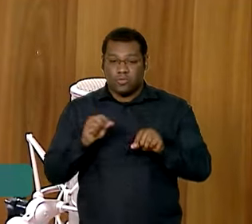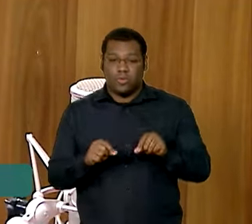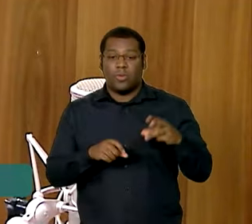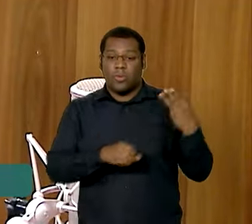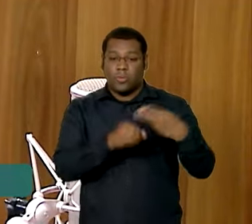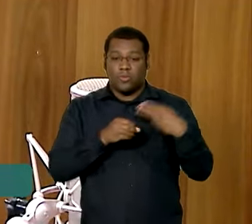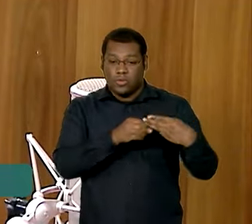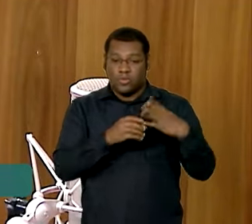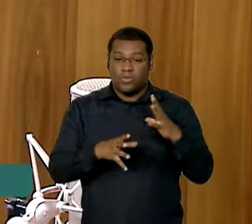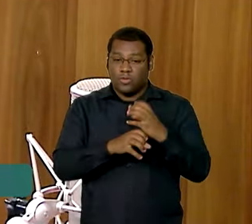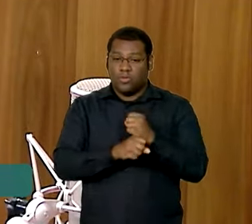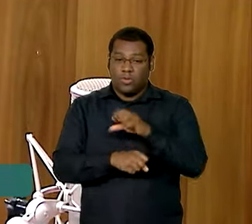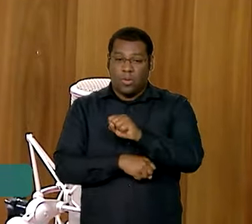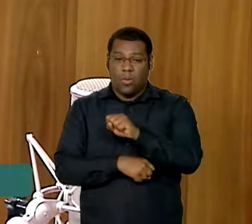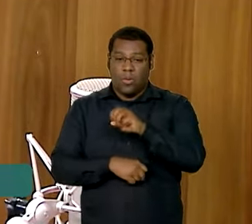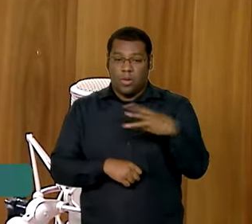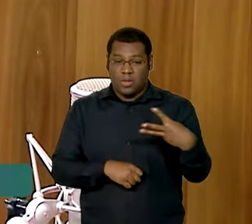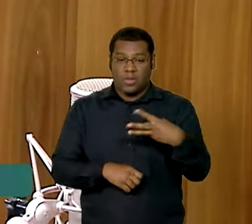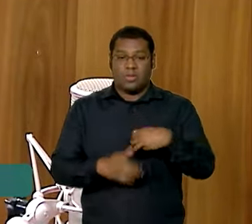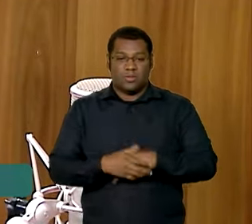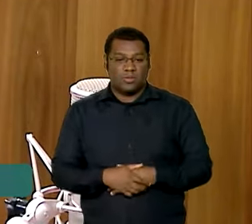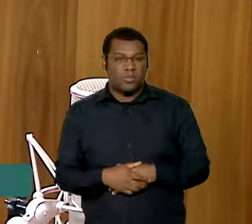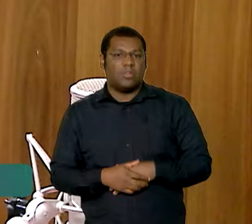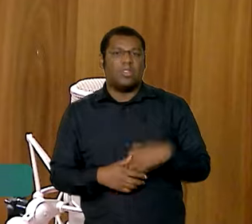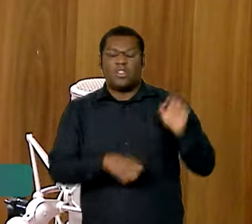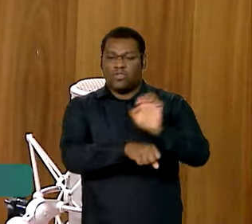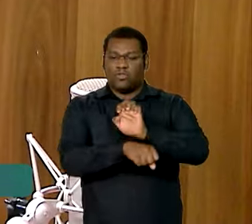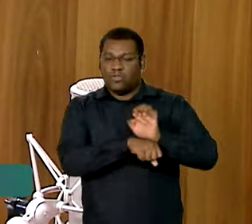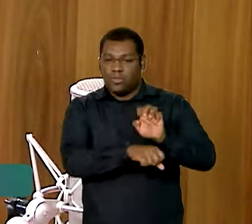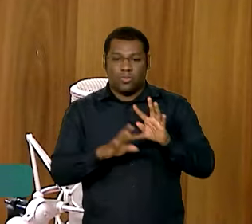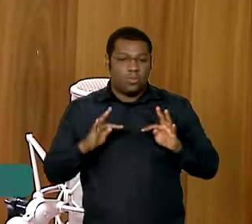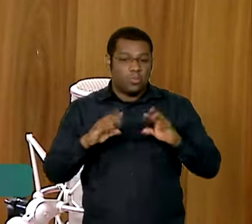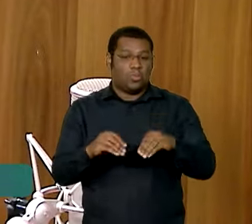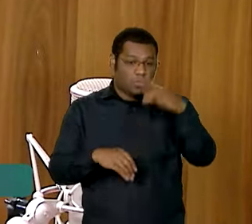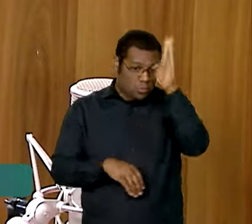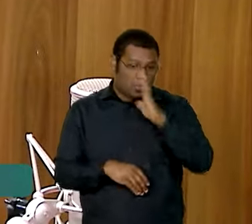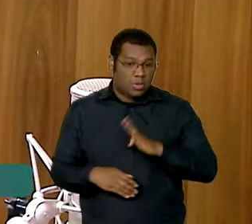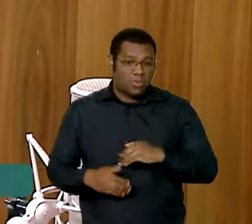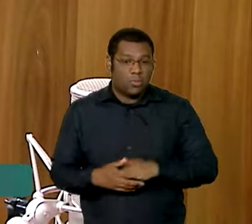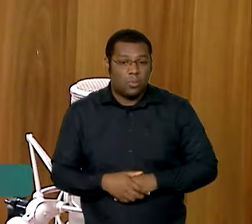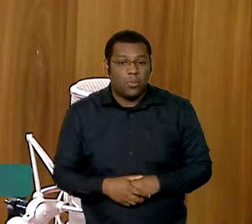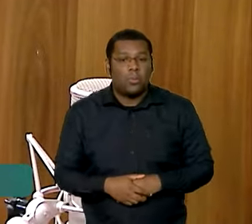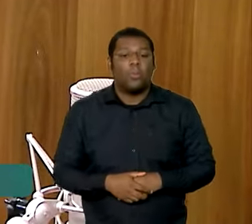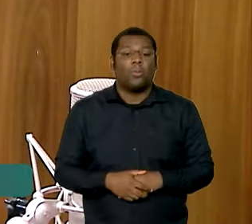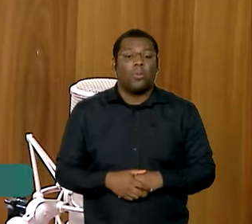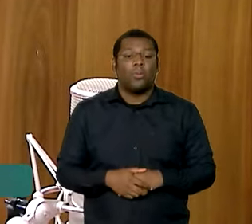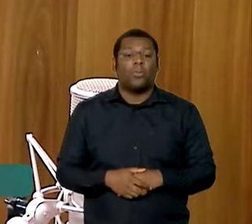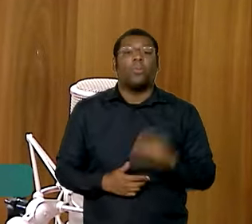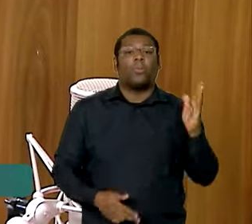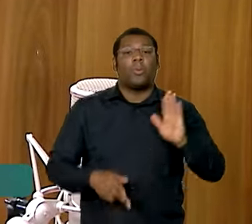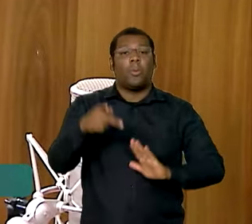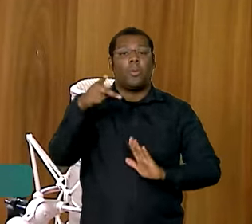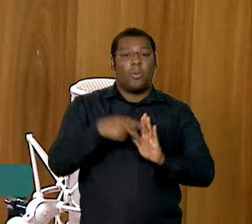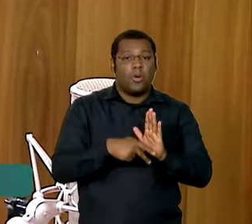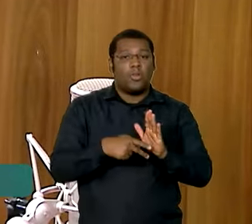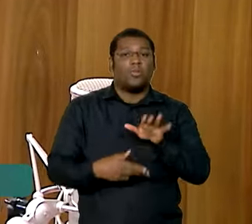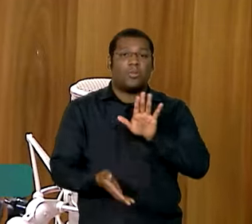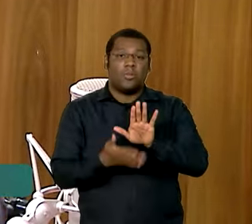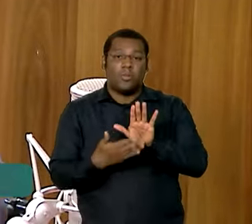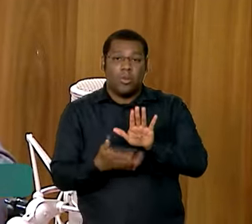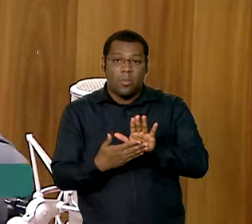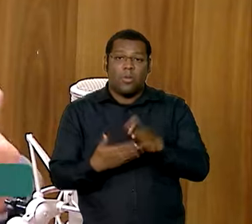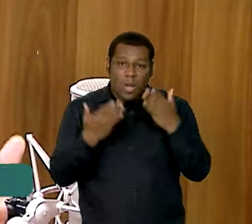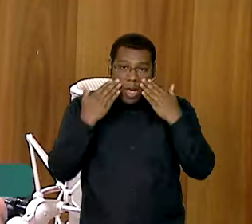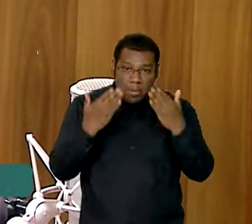municípios diferentes, em todas as regiões do Brasil, praticamente todos os estados, que são ali projetos que serão elaborados.